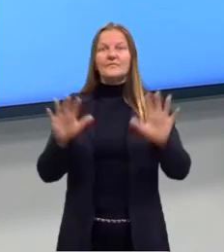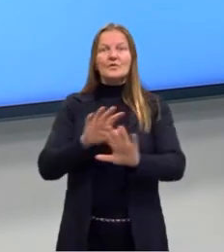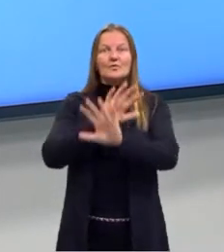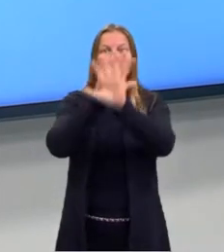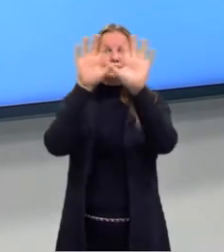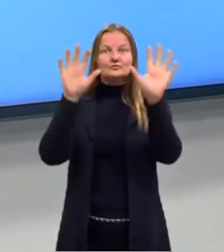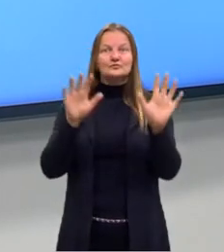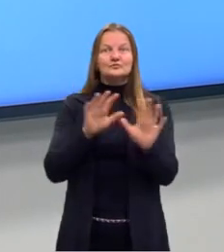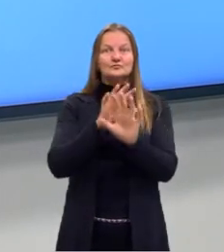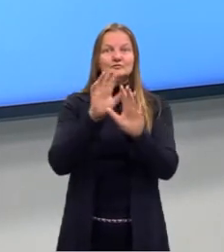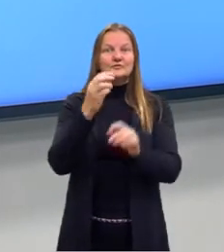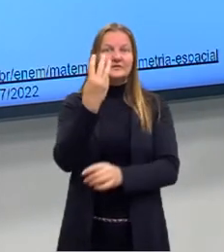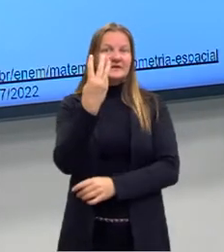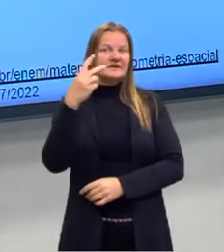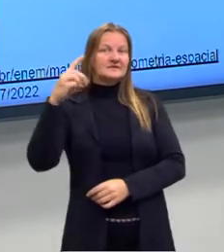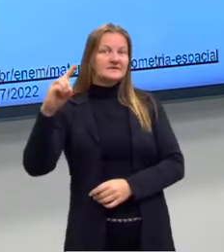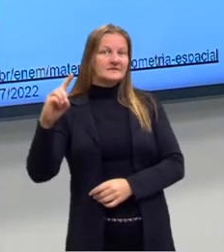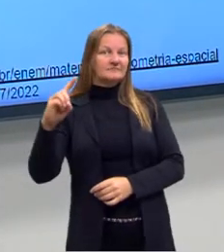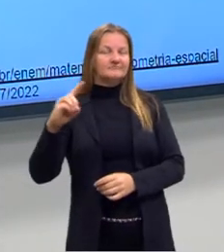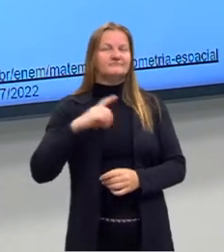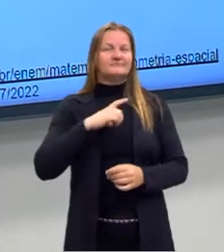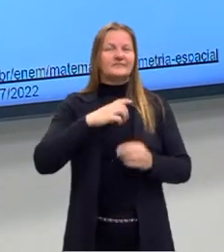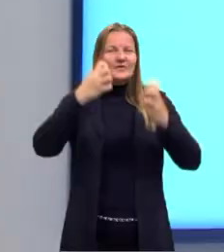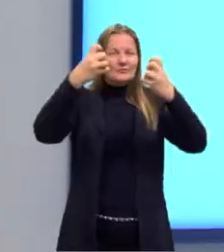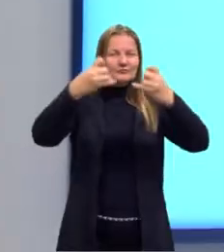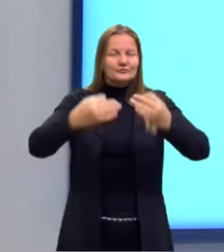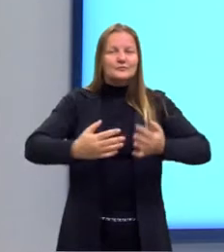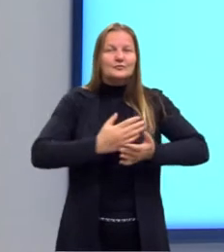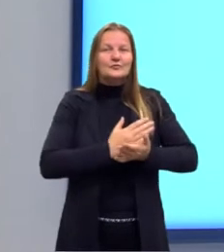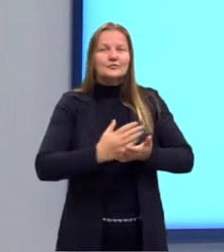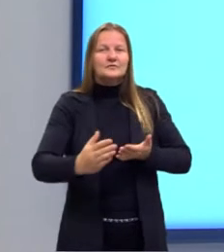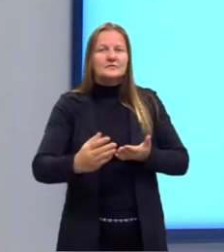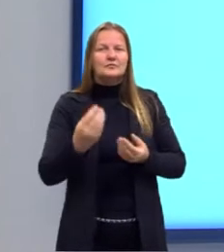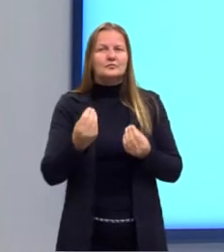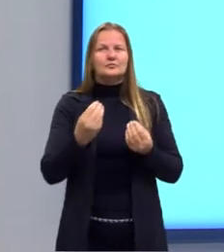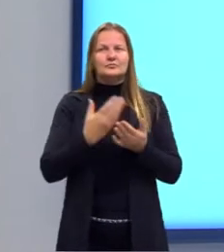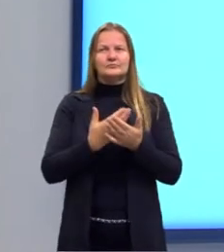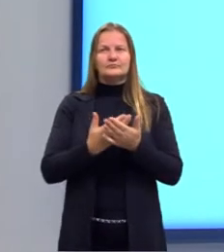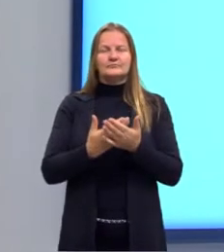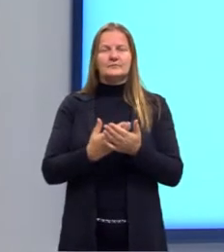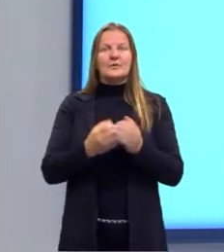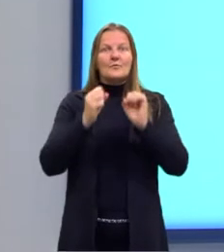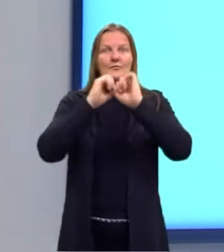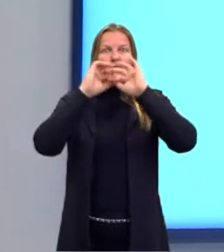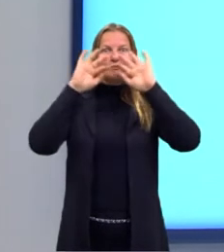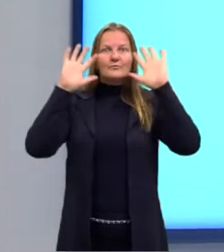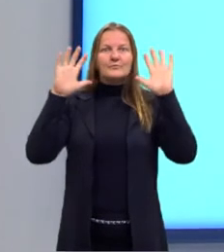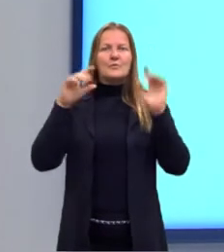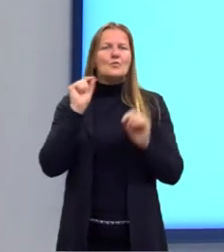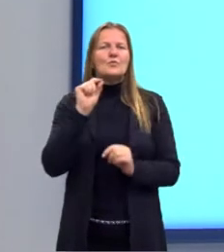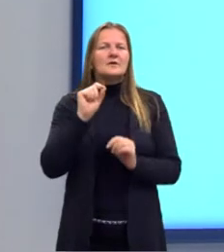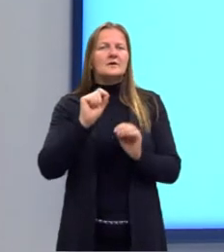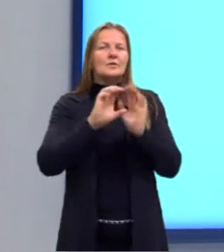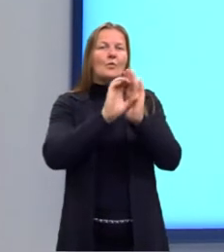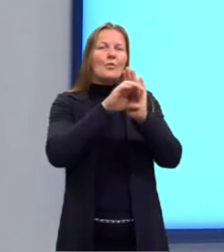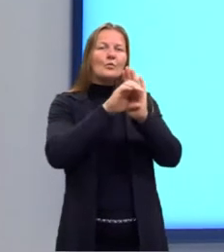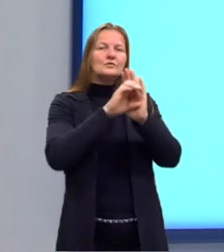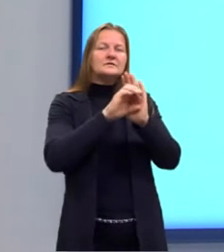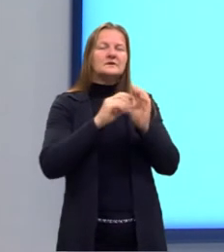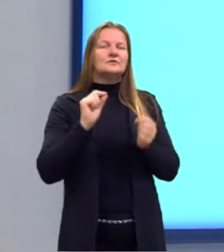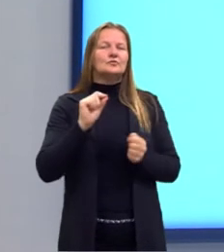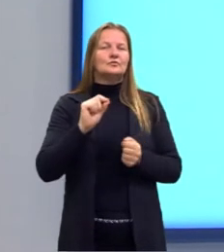dimensões. Nós vamos dar início então na nossa aula, vamos entender um pouco o que é a geometria